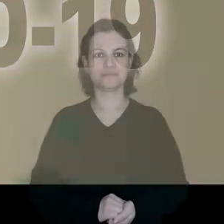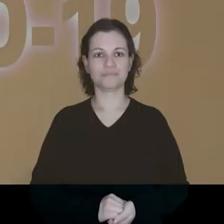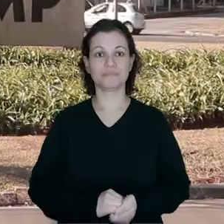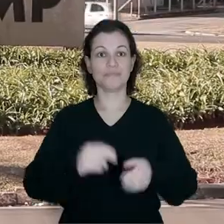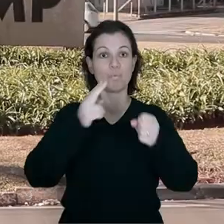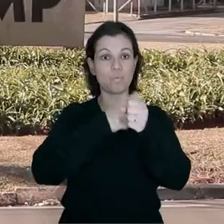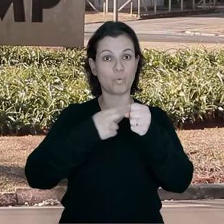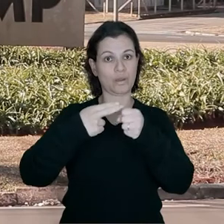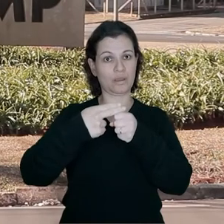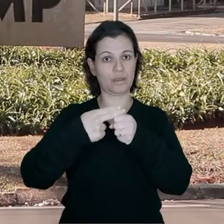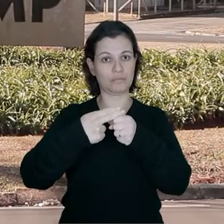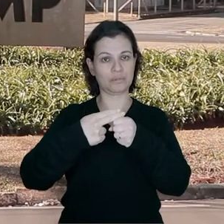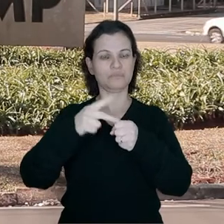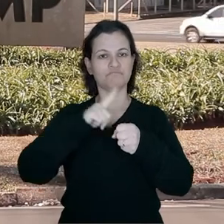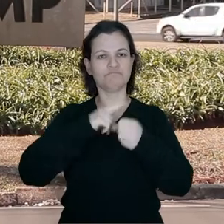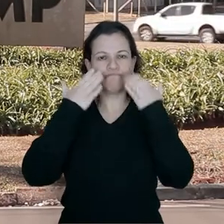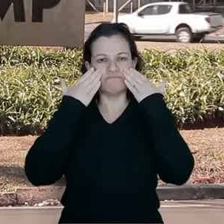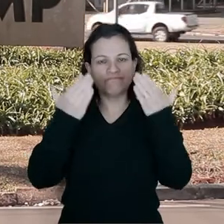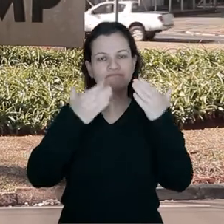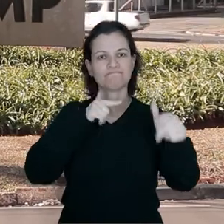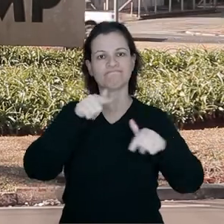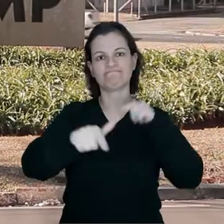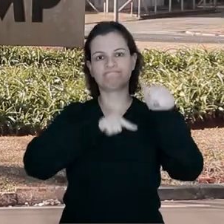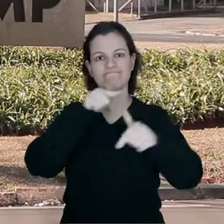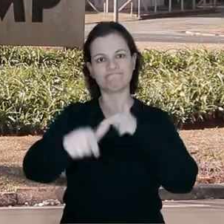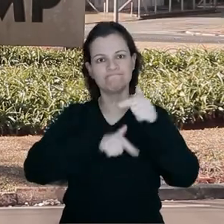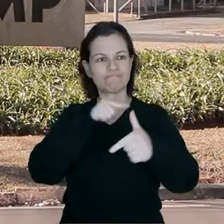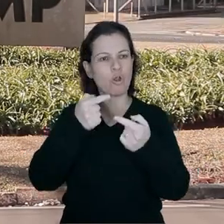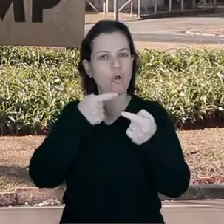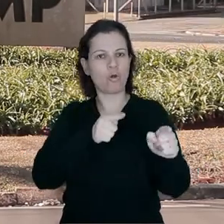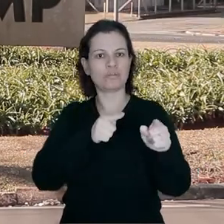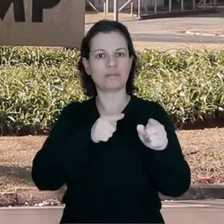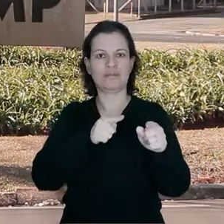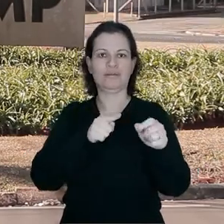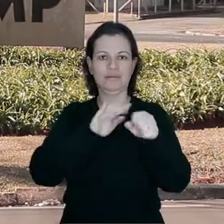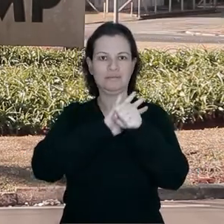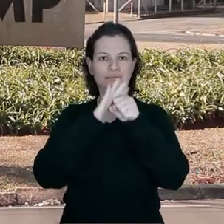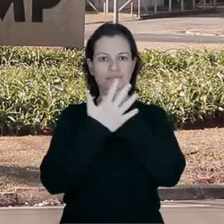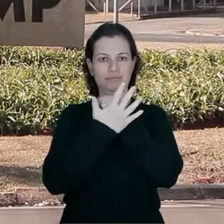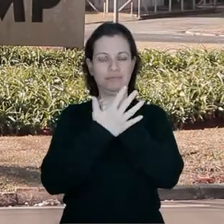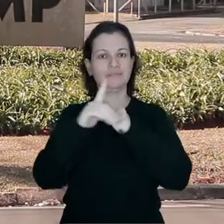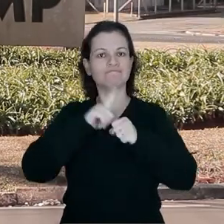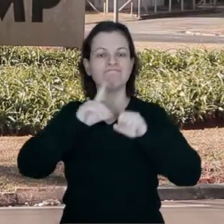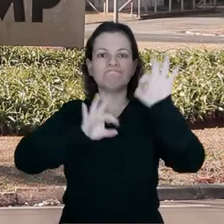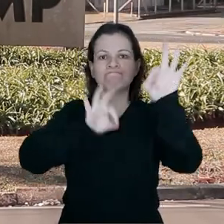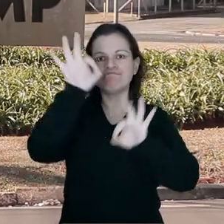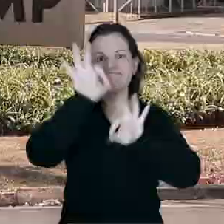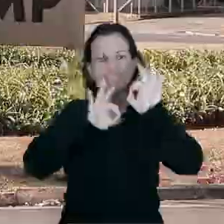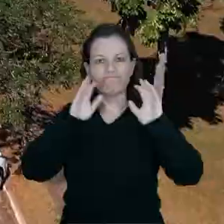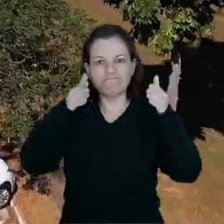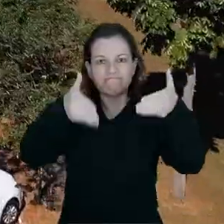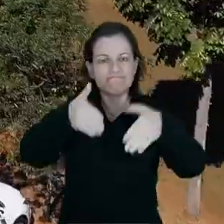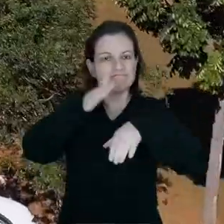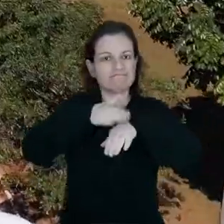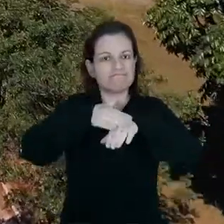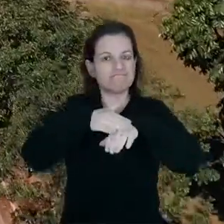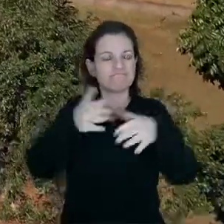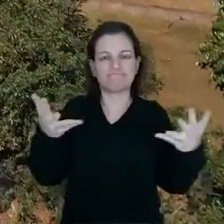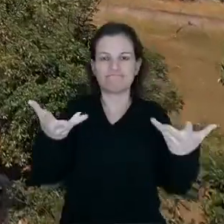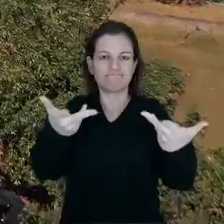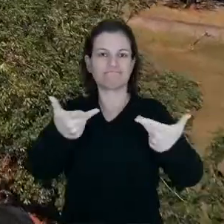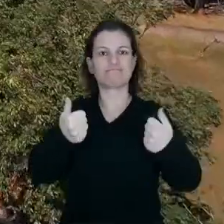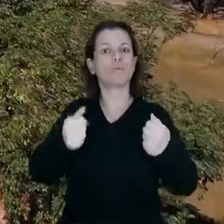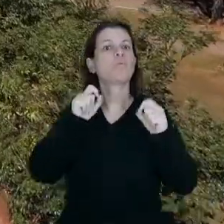A Unicamp, com sua frente de trabalho de combate ao Covid-19, tem planejado e direcionado ações